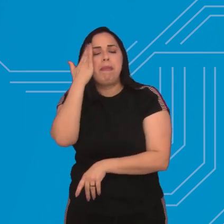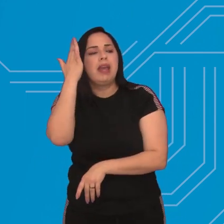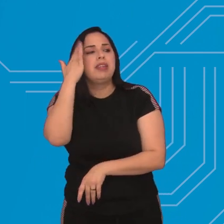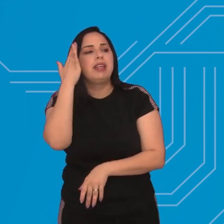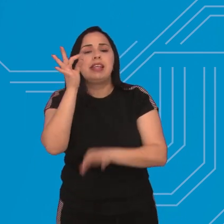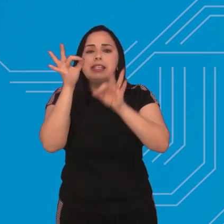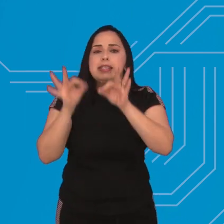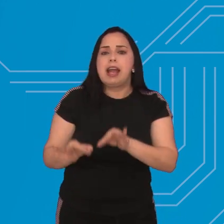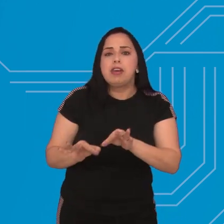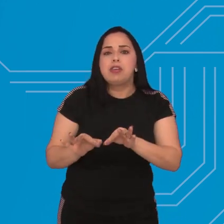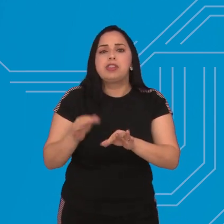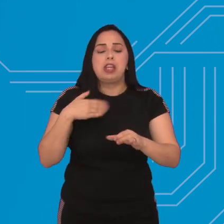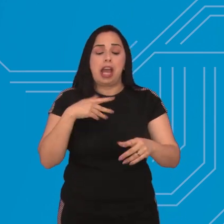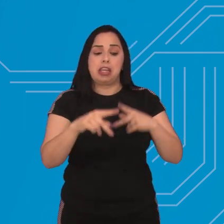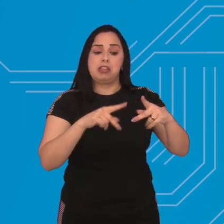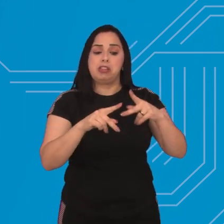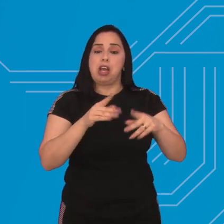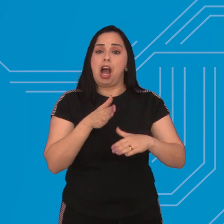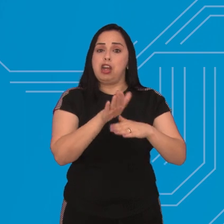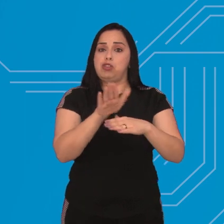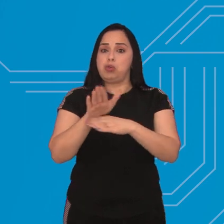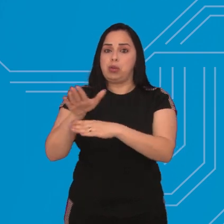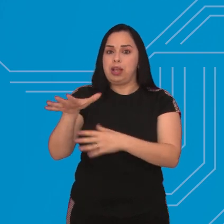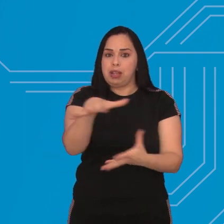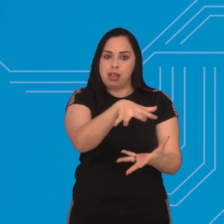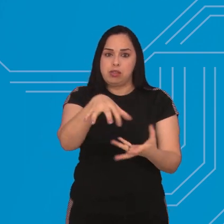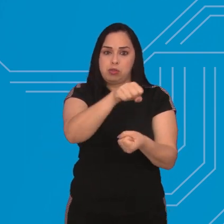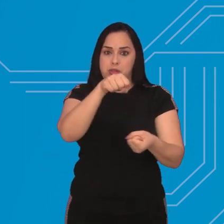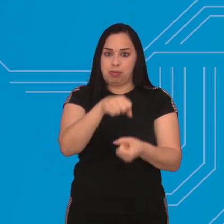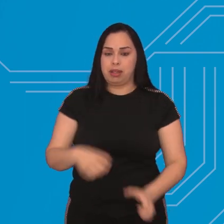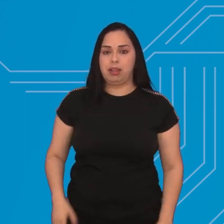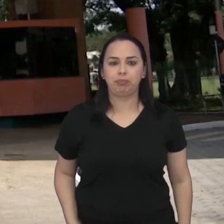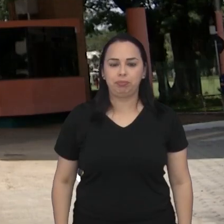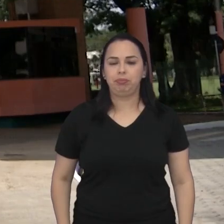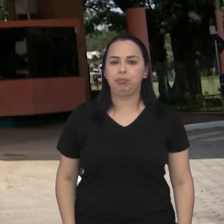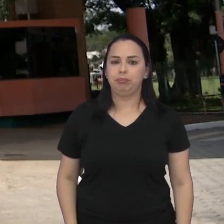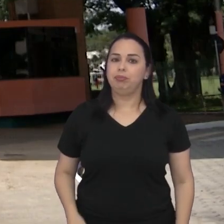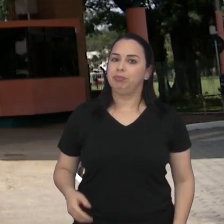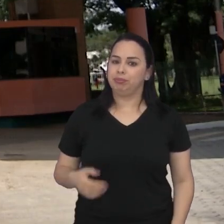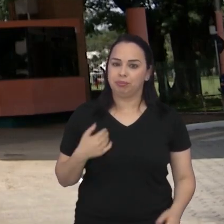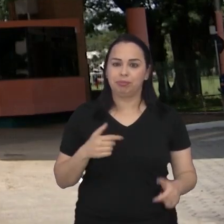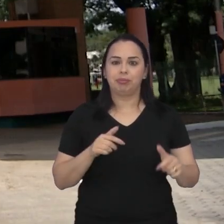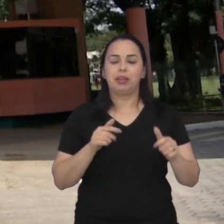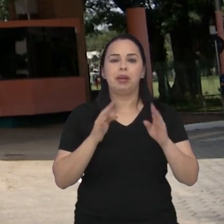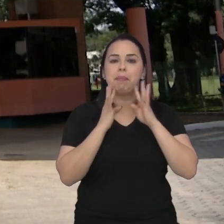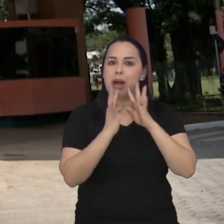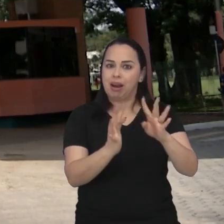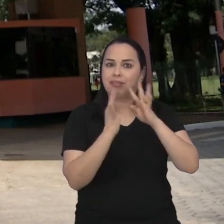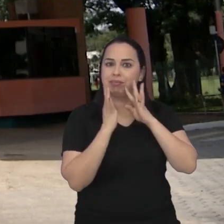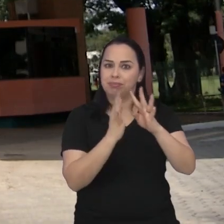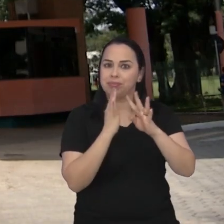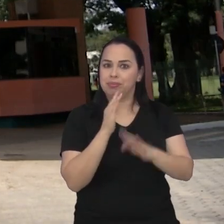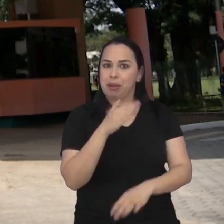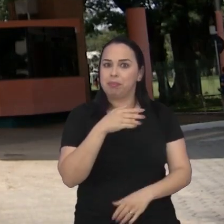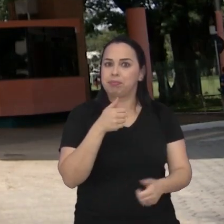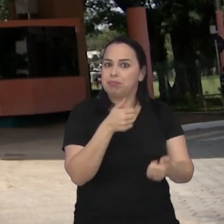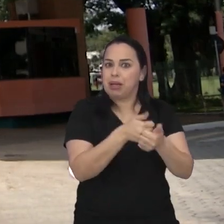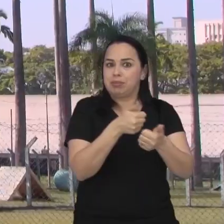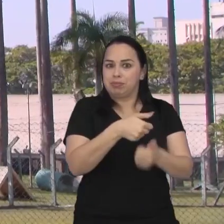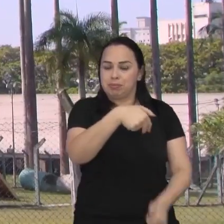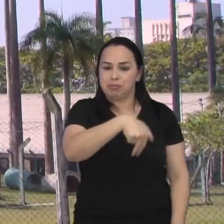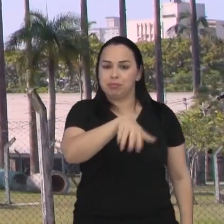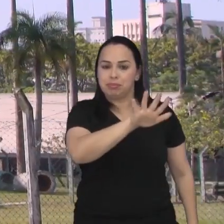perto se a nossa cidade tem contribuído com o desenvolvimento sustentável. Parque da Cidade e Região Norte de São José dos